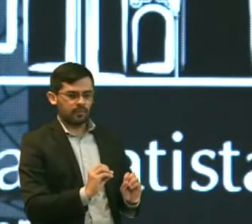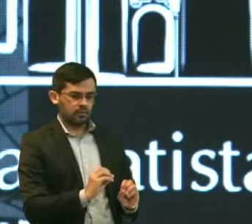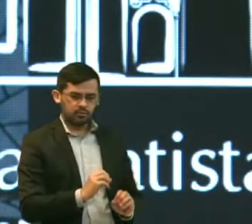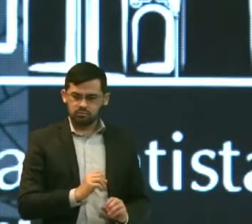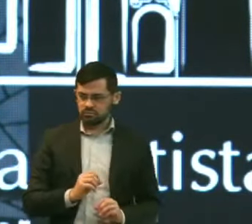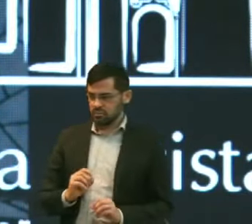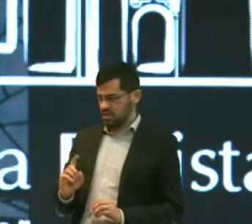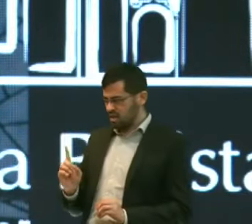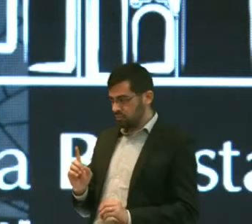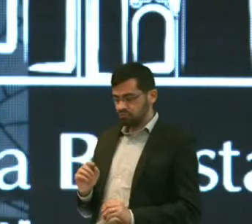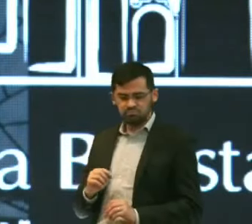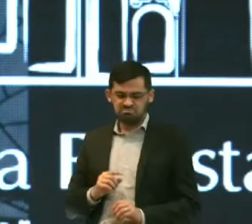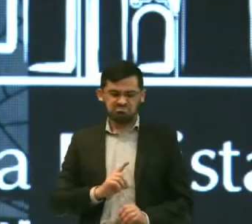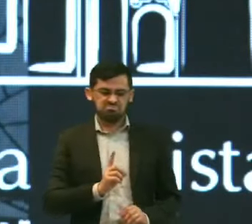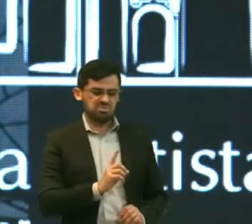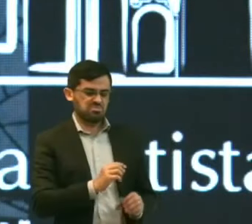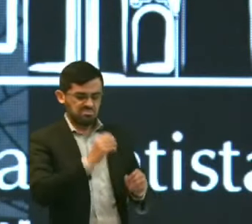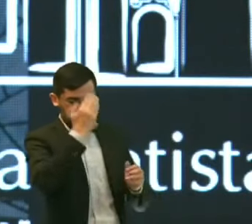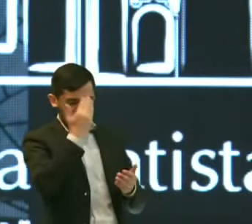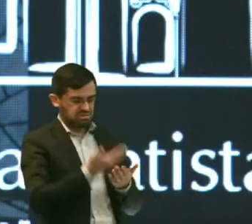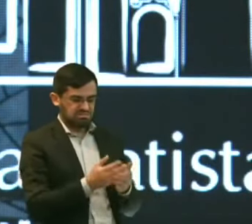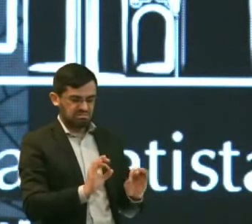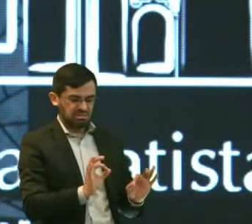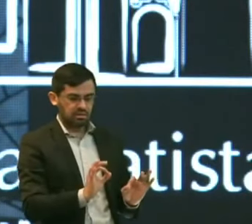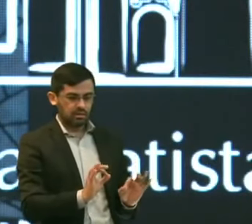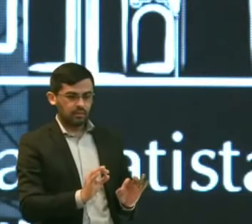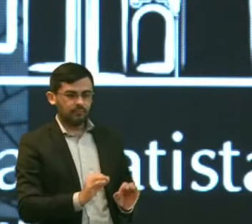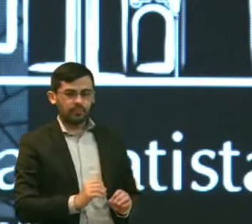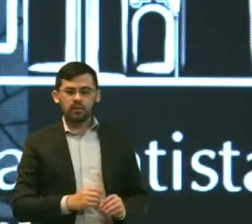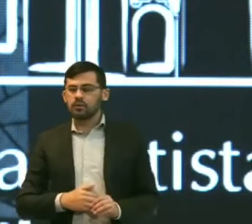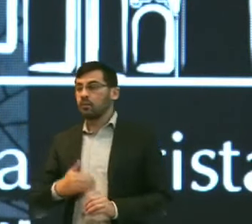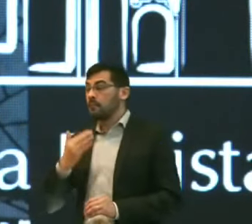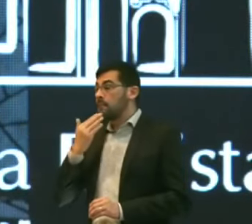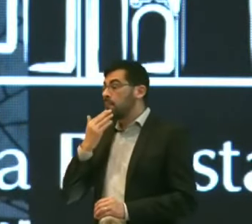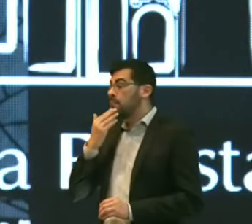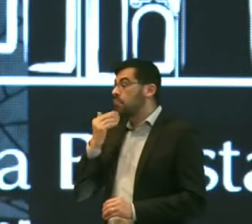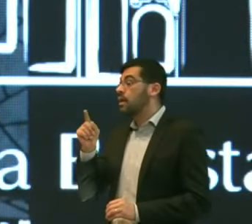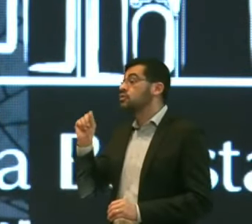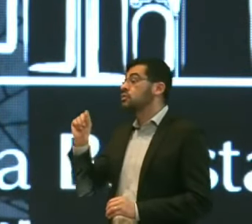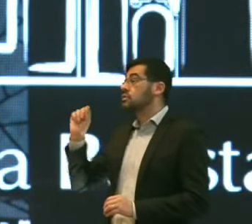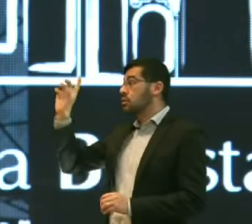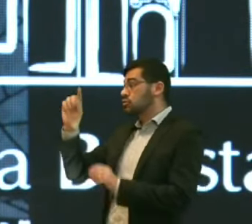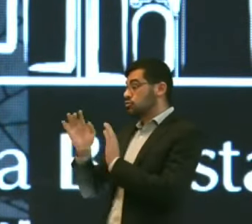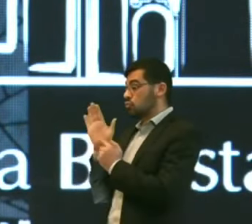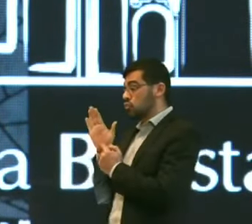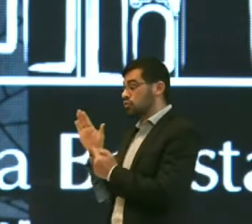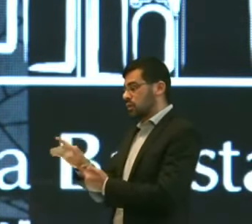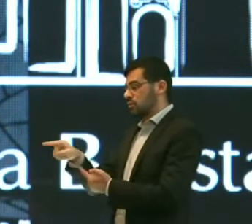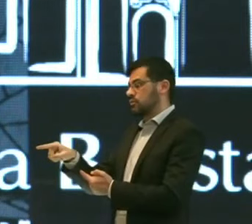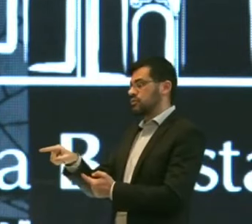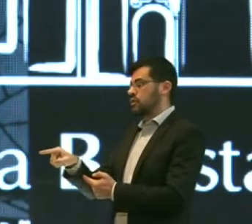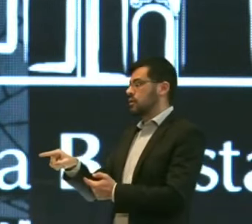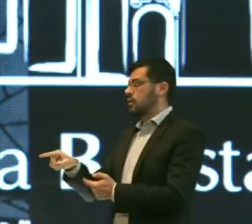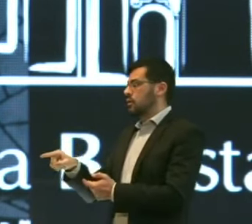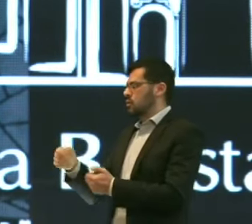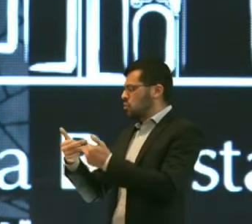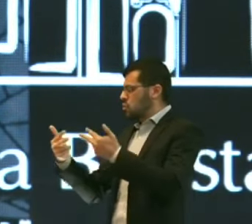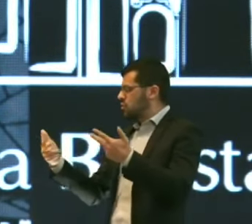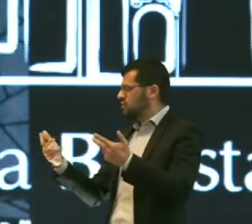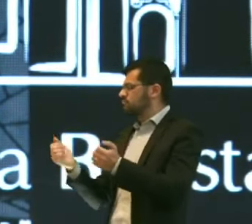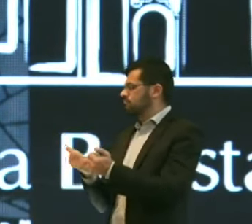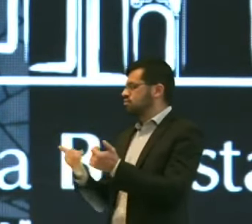Não Não Então pede Um sinal Para Deus Coisa de maluco Pede um sinal Para Deus